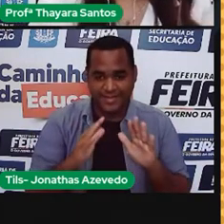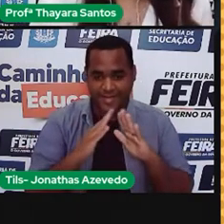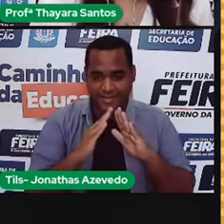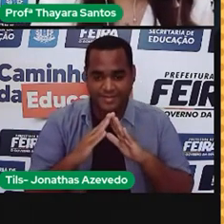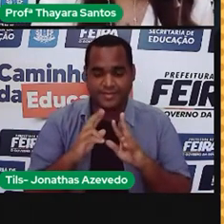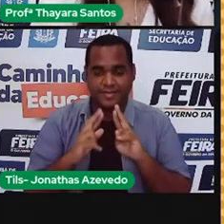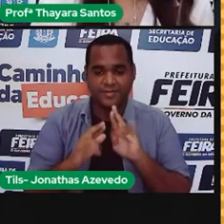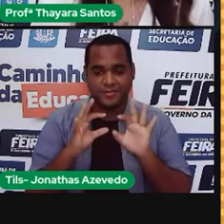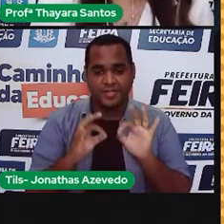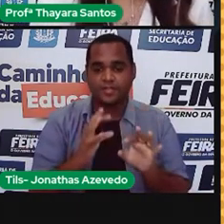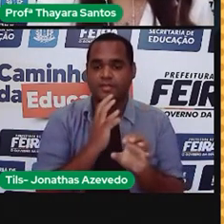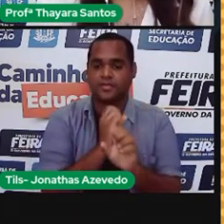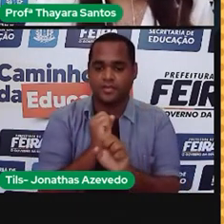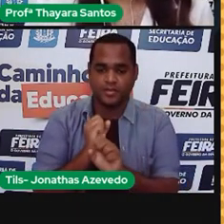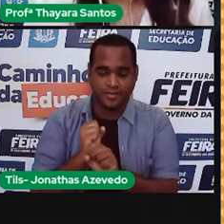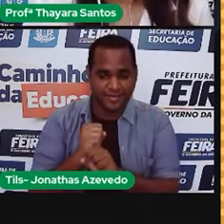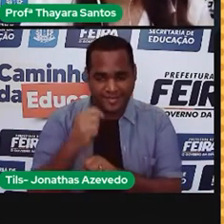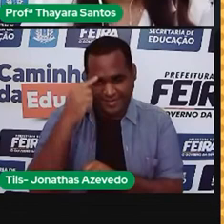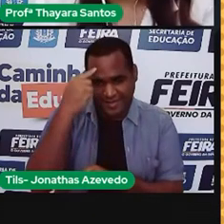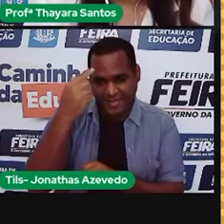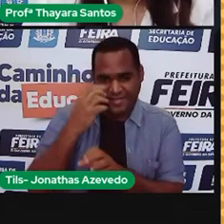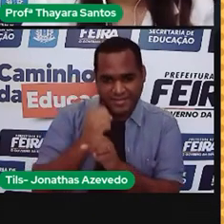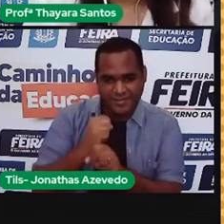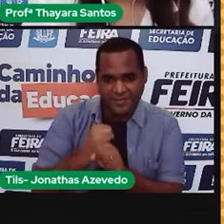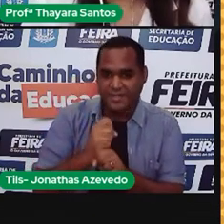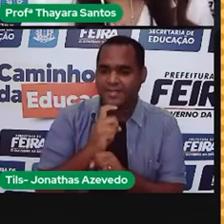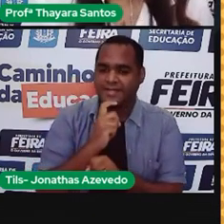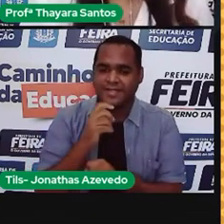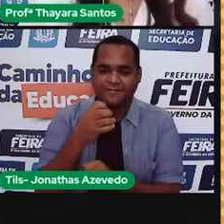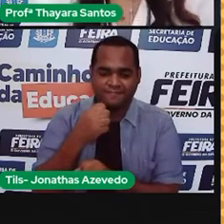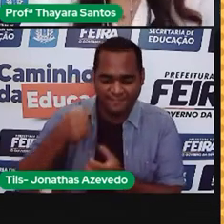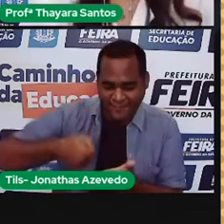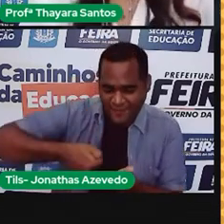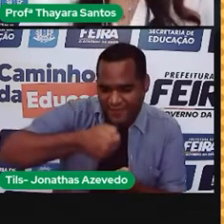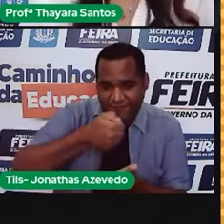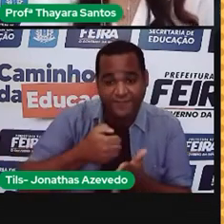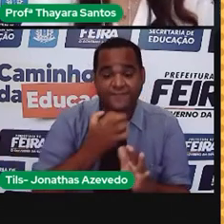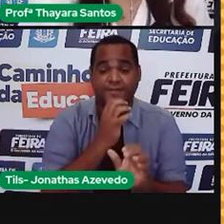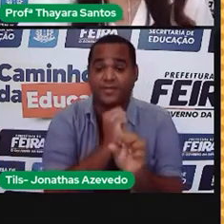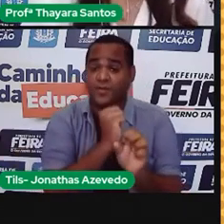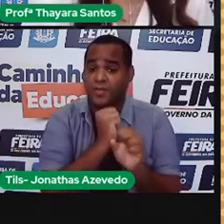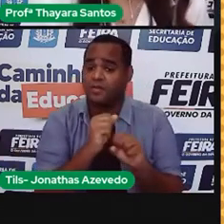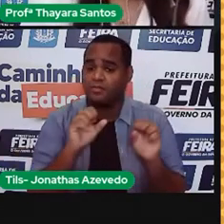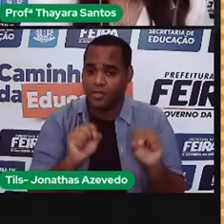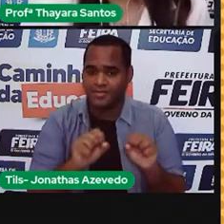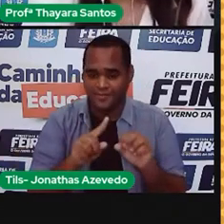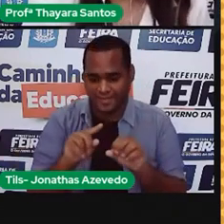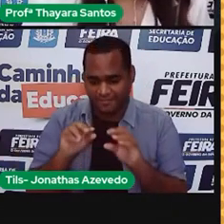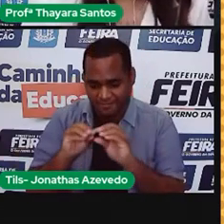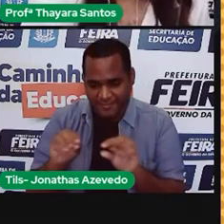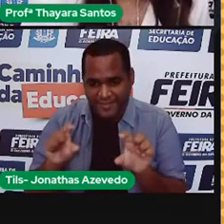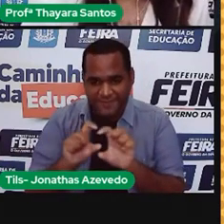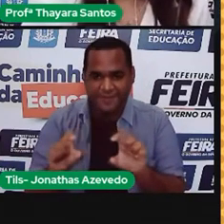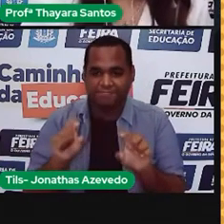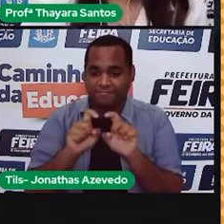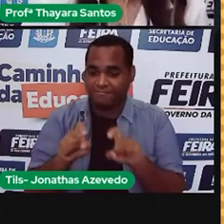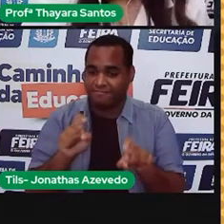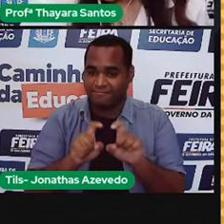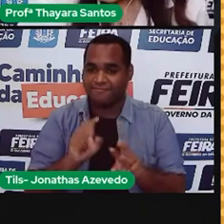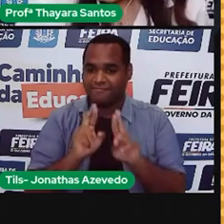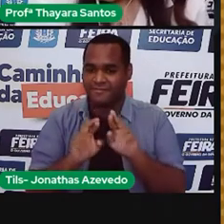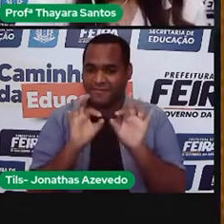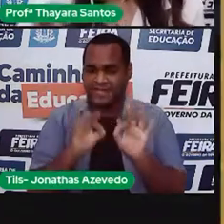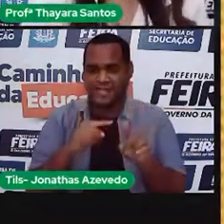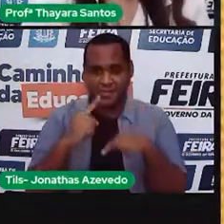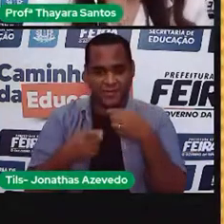calculem aí o consumo que vocês estão tendo na casa de vocês, que eu quero ver os registros. Inclusive, se puderem, coloquem aqui no chat, que eu vou voltar para conferir. Tá?